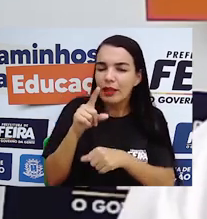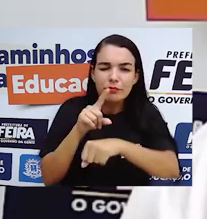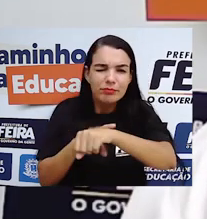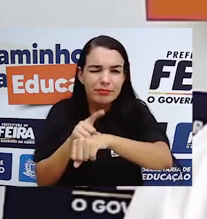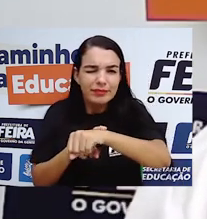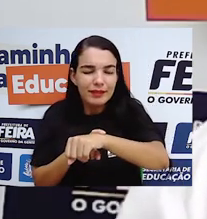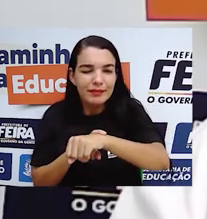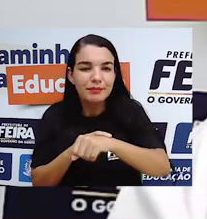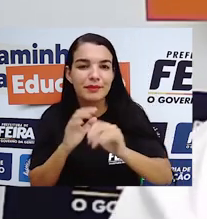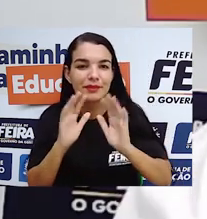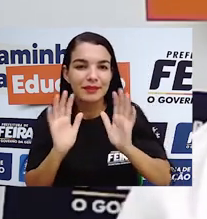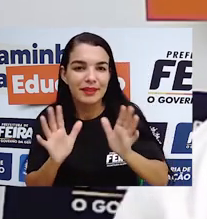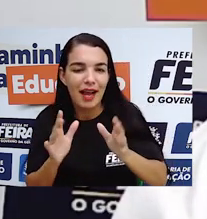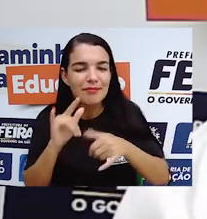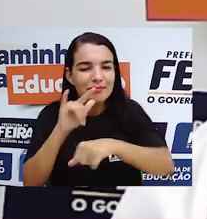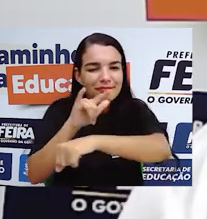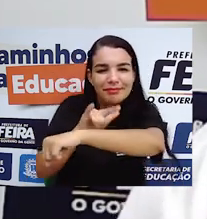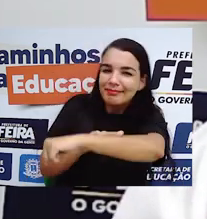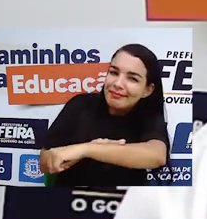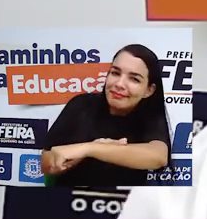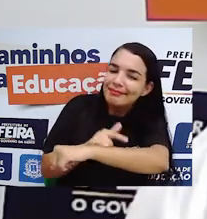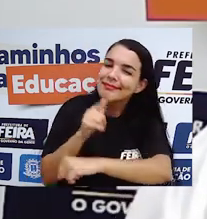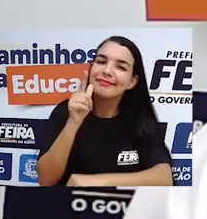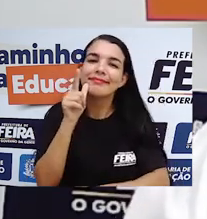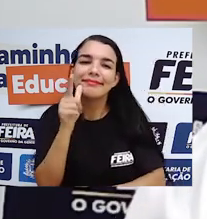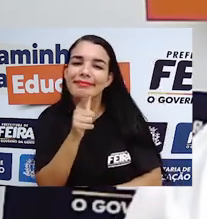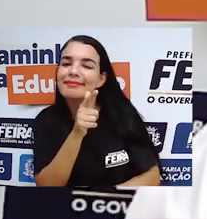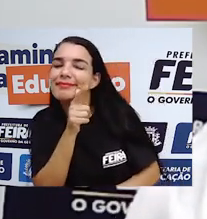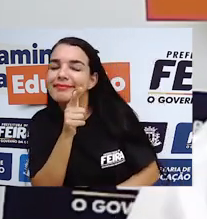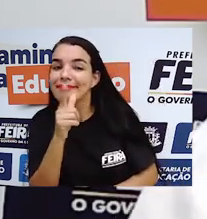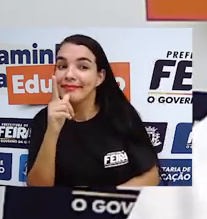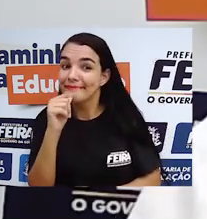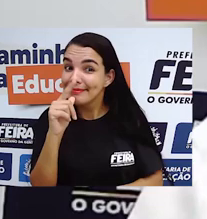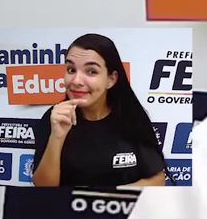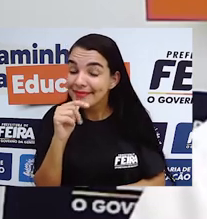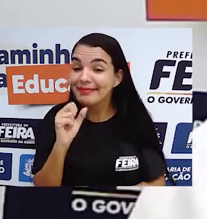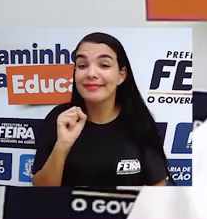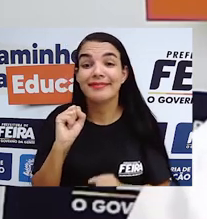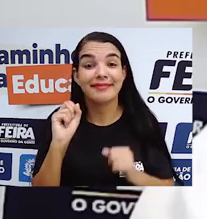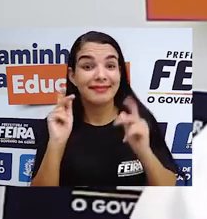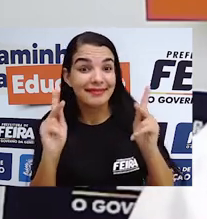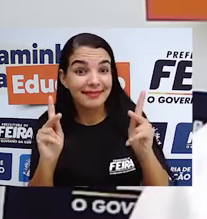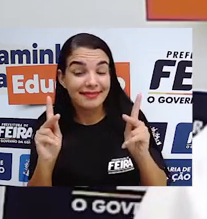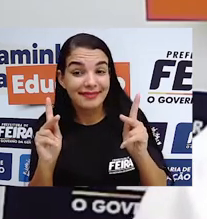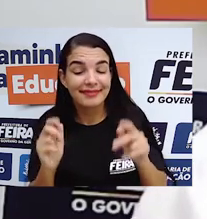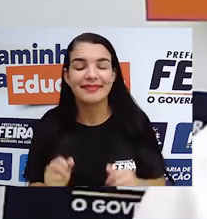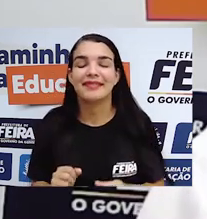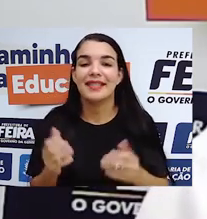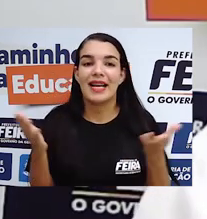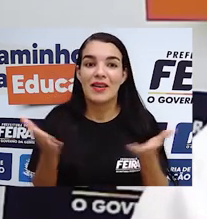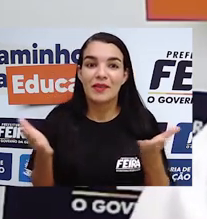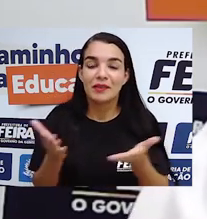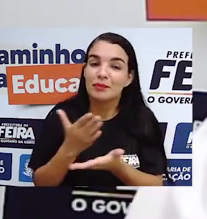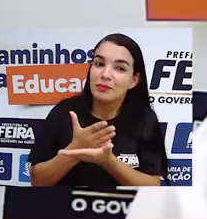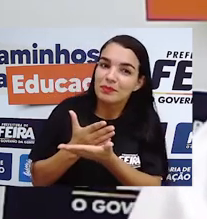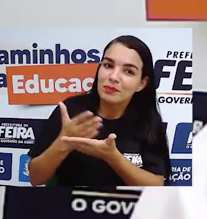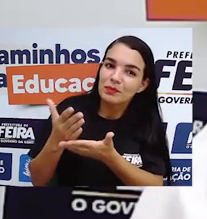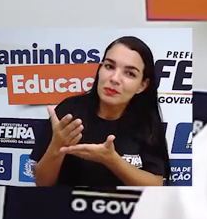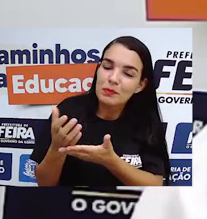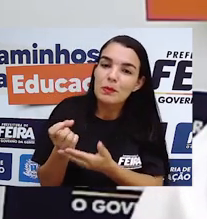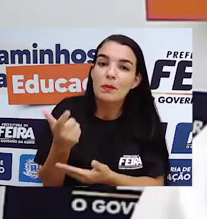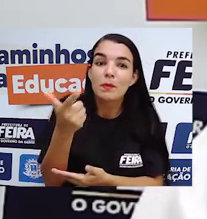vocês ficaram aí para ir ao banheiro, tomar água, fazer o lanchinho? Pois é, espero que sim, porque a gente vai começar agora